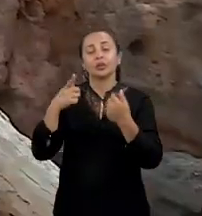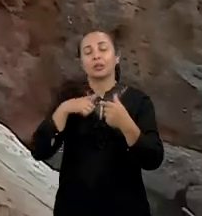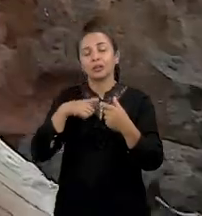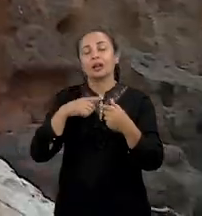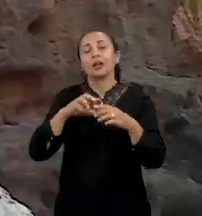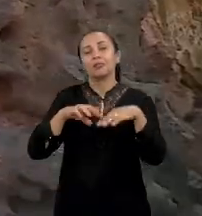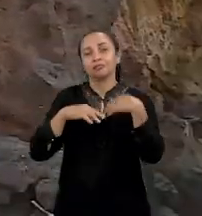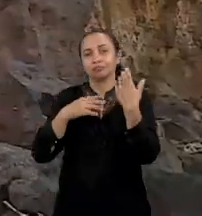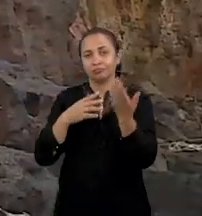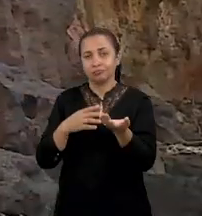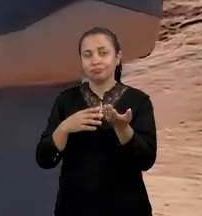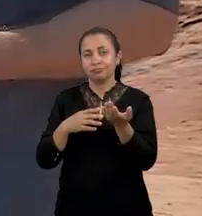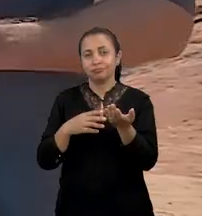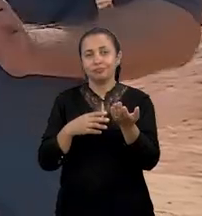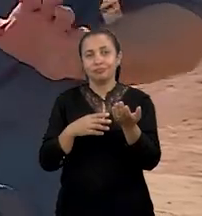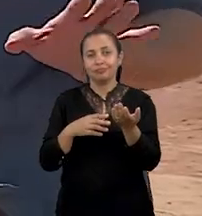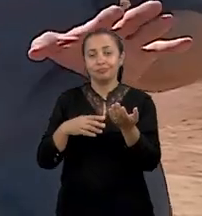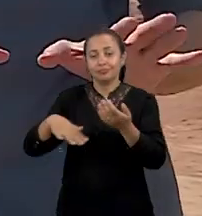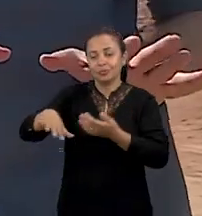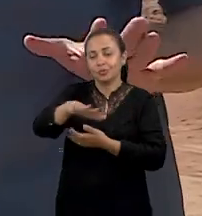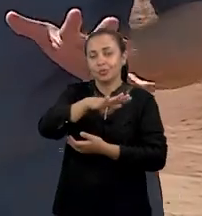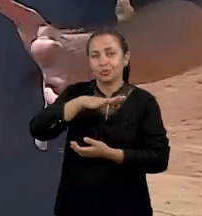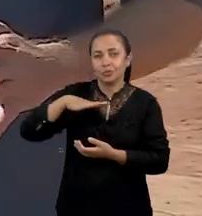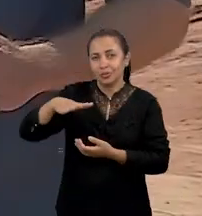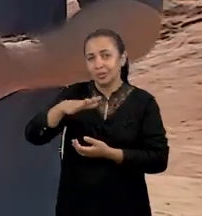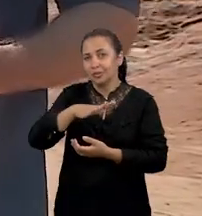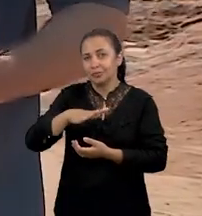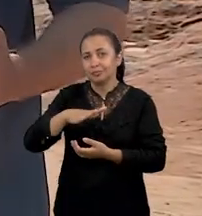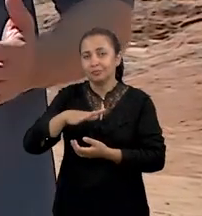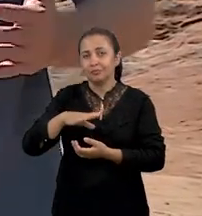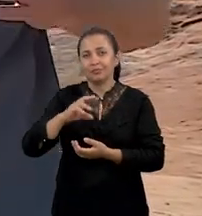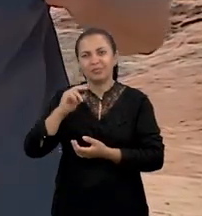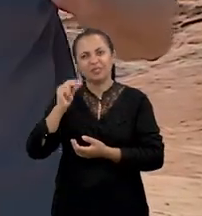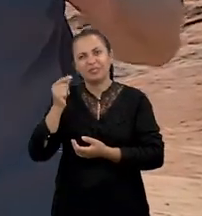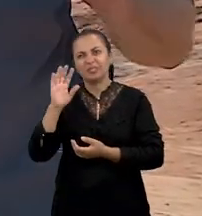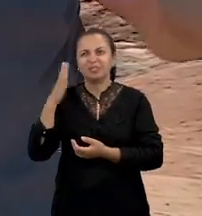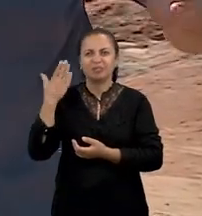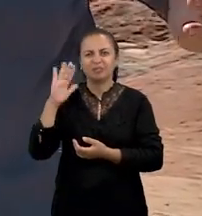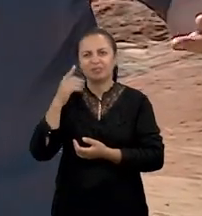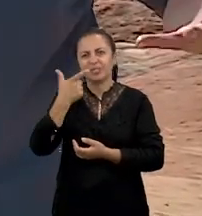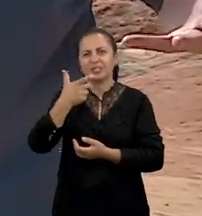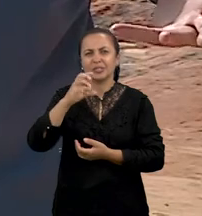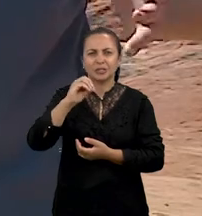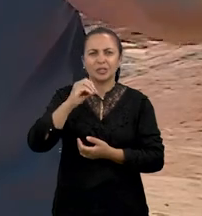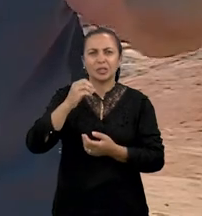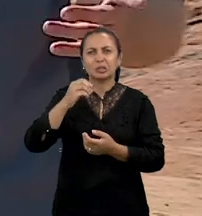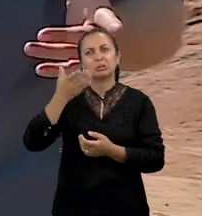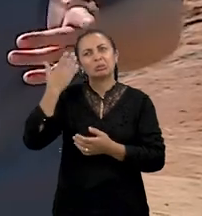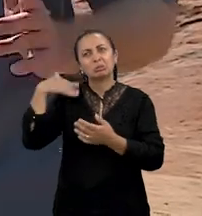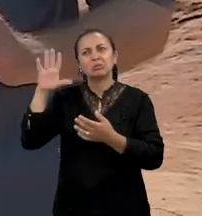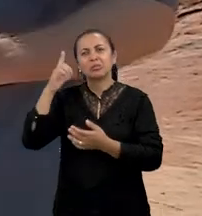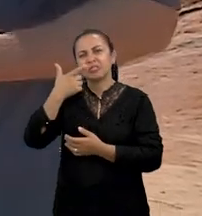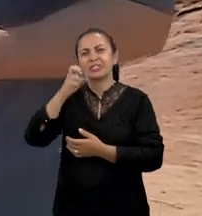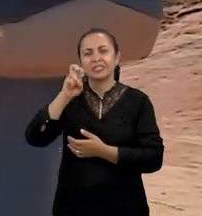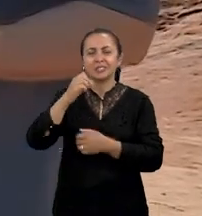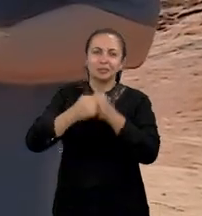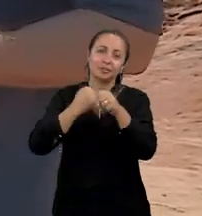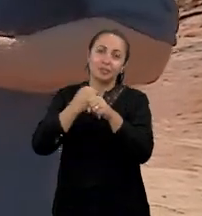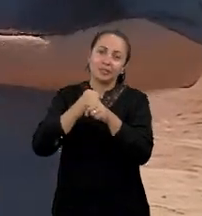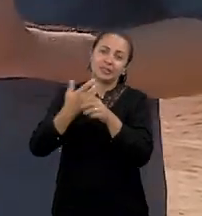o tempo, ele tende a cair. Essa é uma área que há cerca de 20, 25 anos,